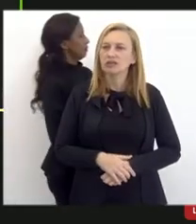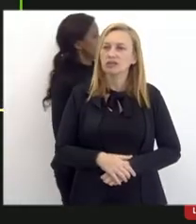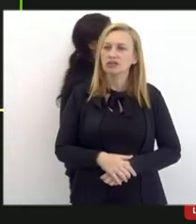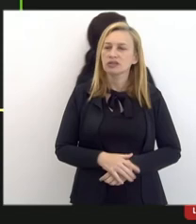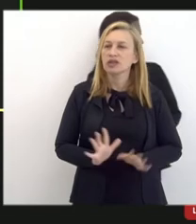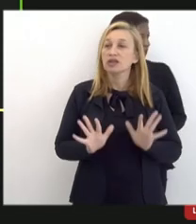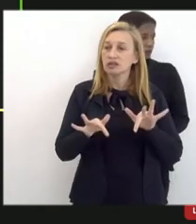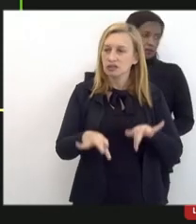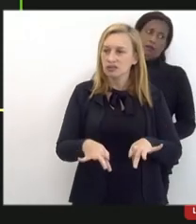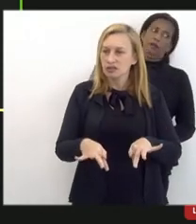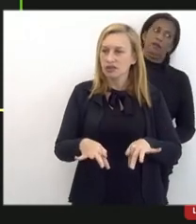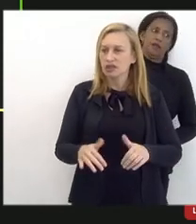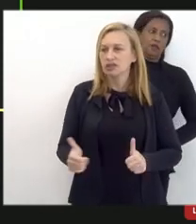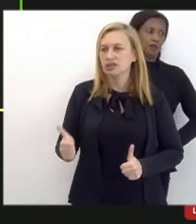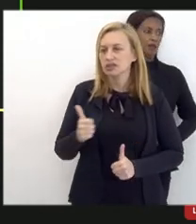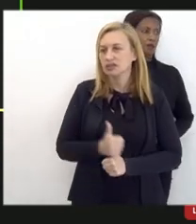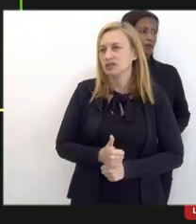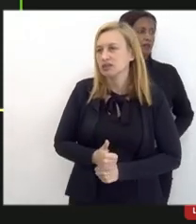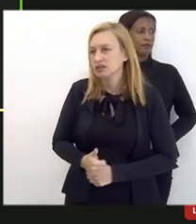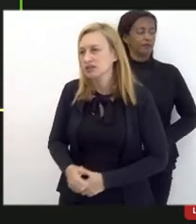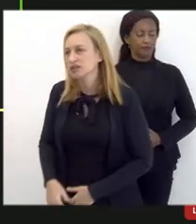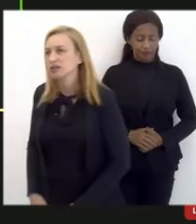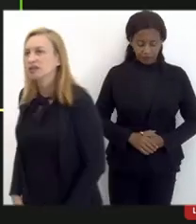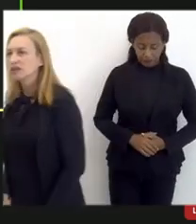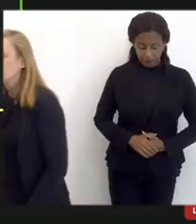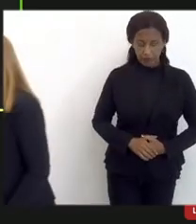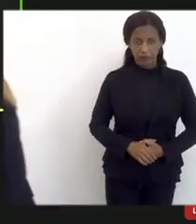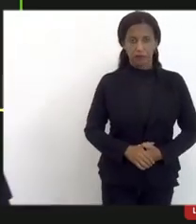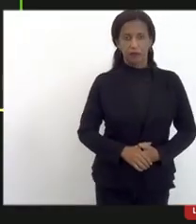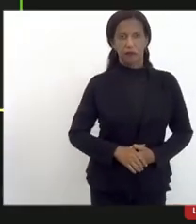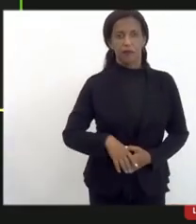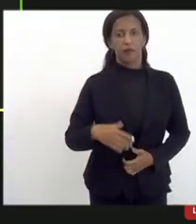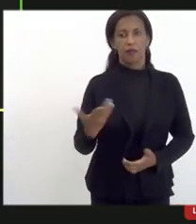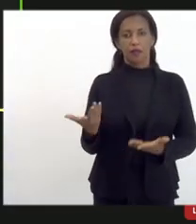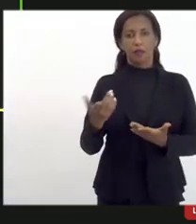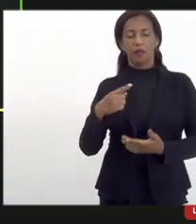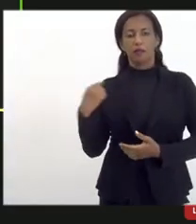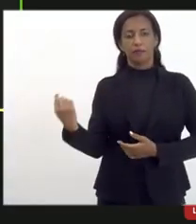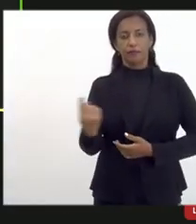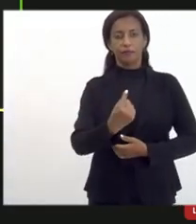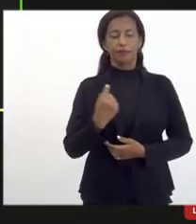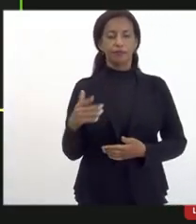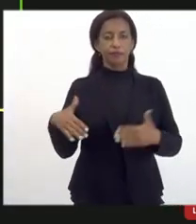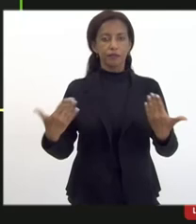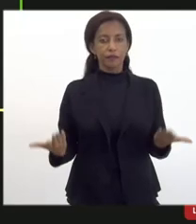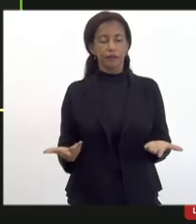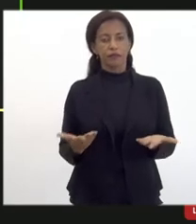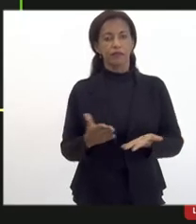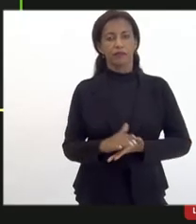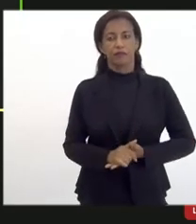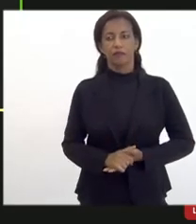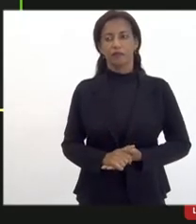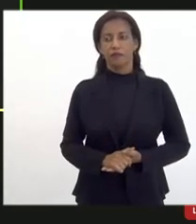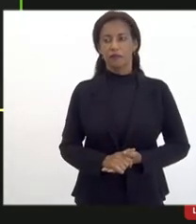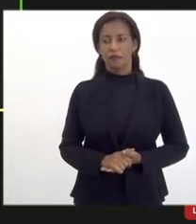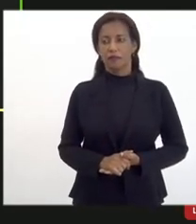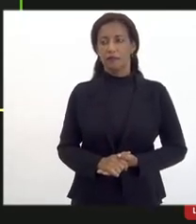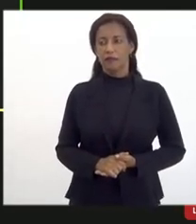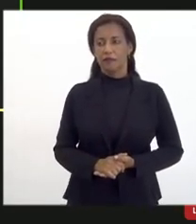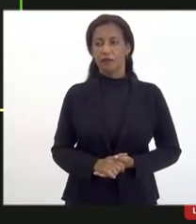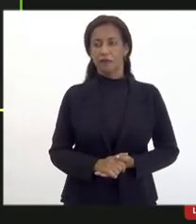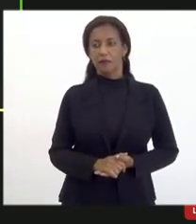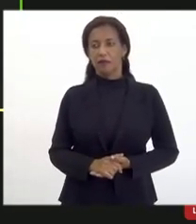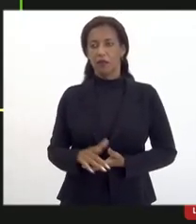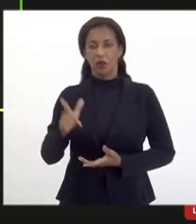as considerações finais para que a gente então siga aí para